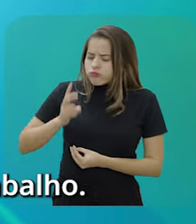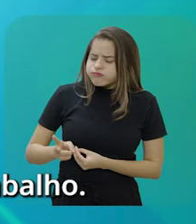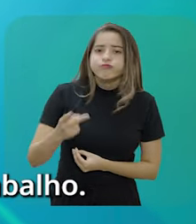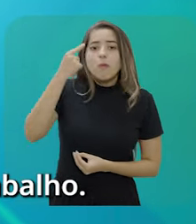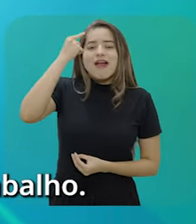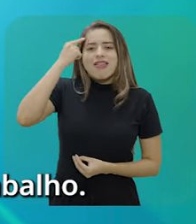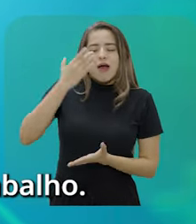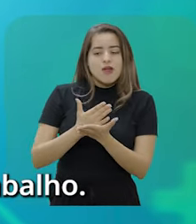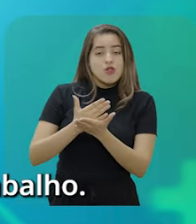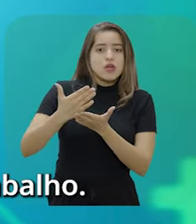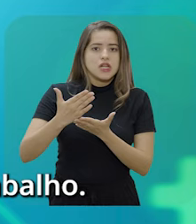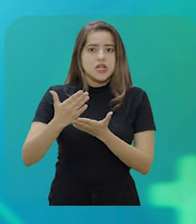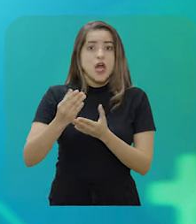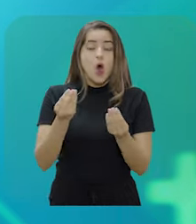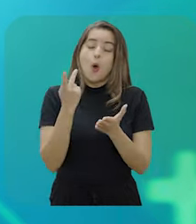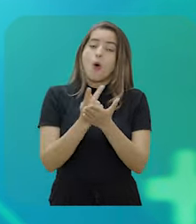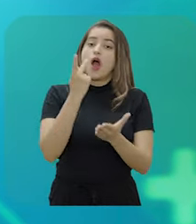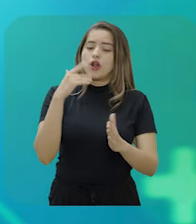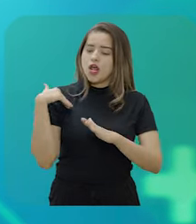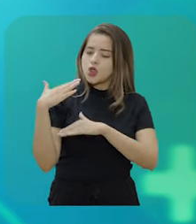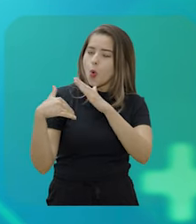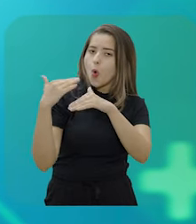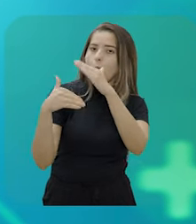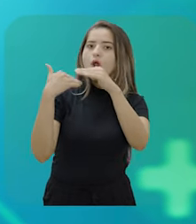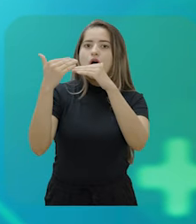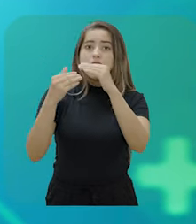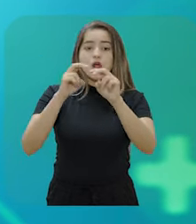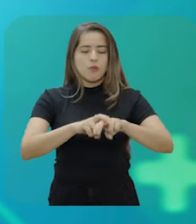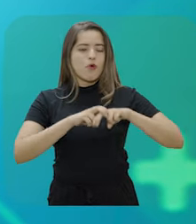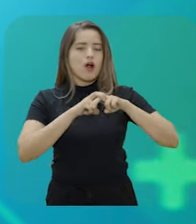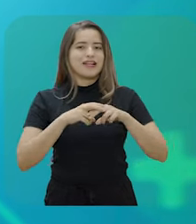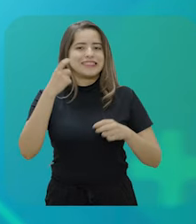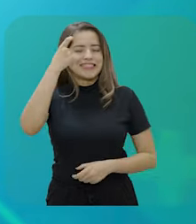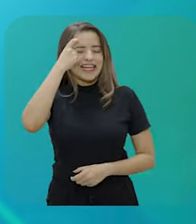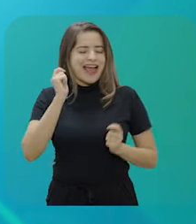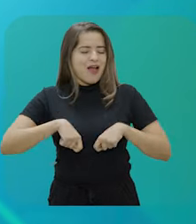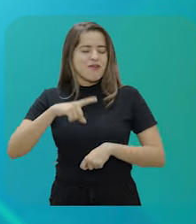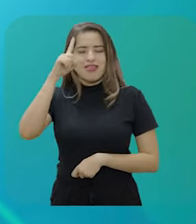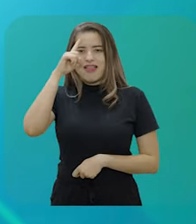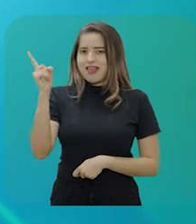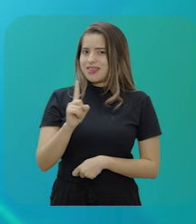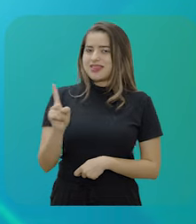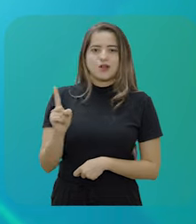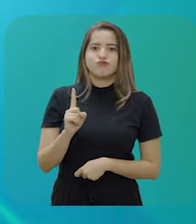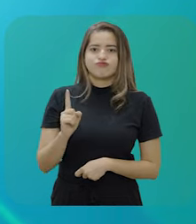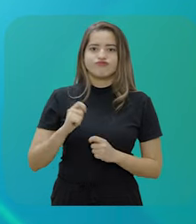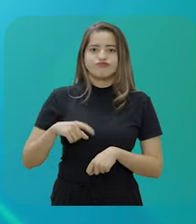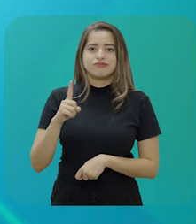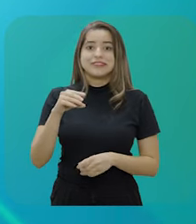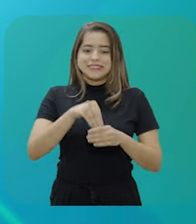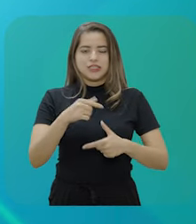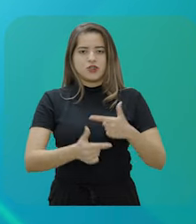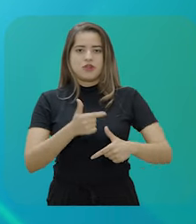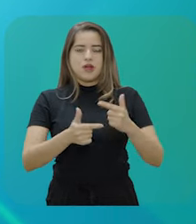incapacidade permanente para o trabalho, os peritos que compõem a junta médica emitem o laudo com a indicação da aposentadoria.